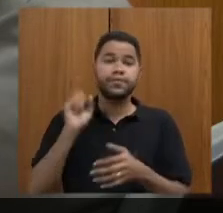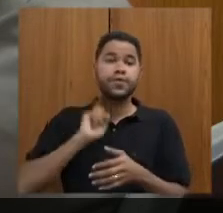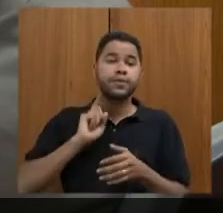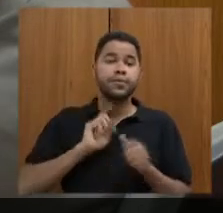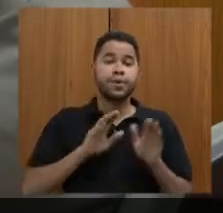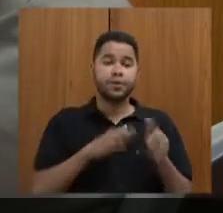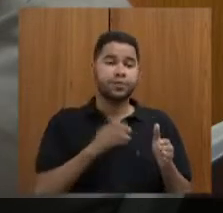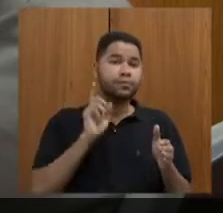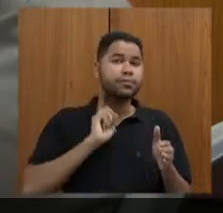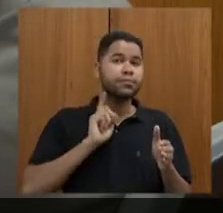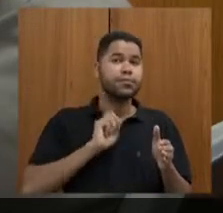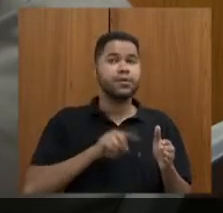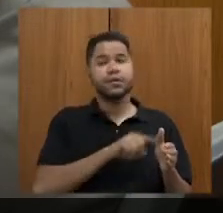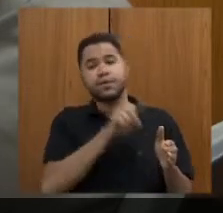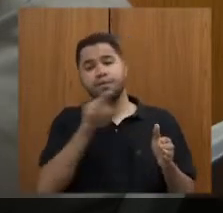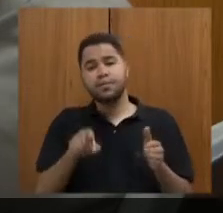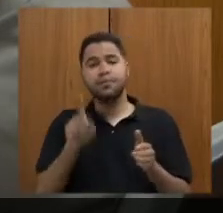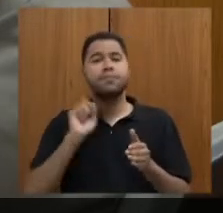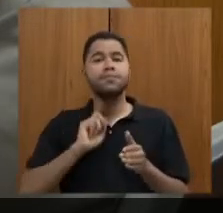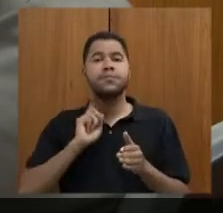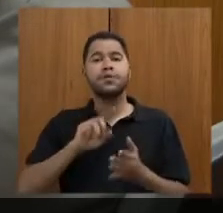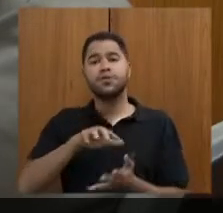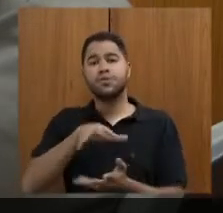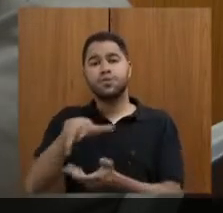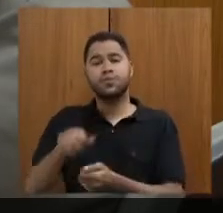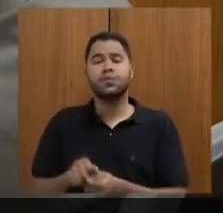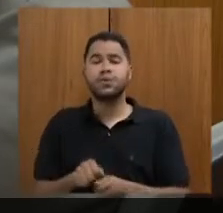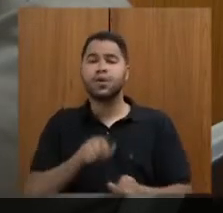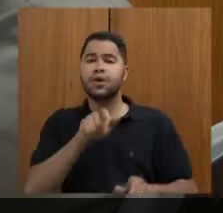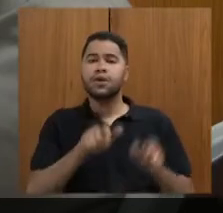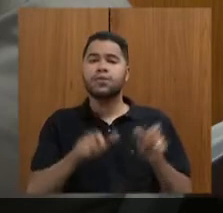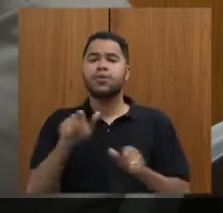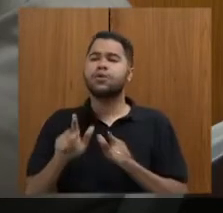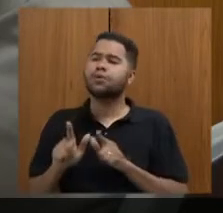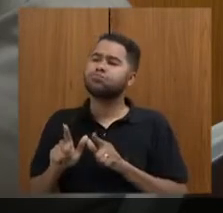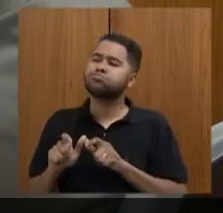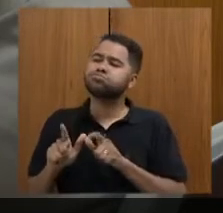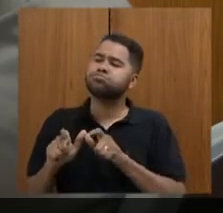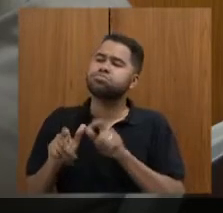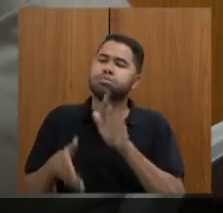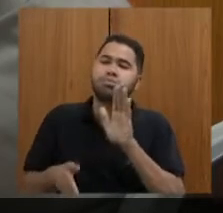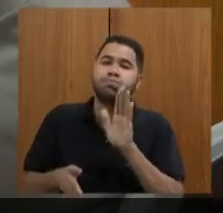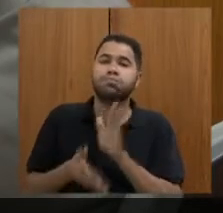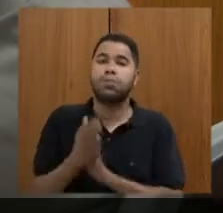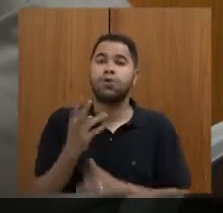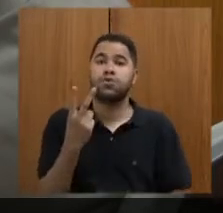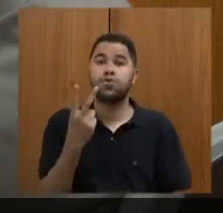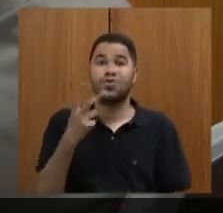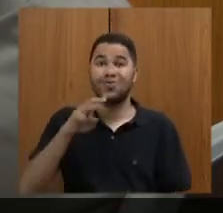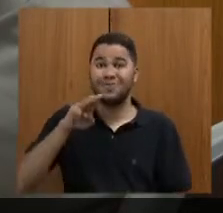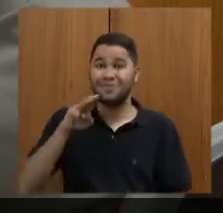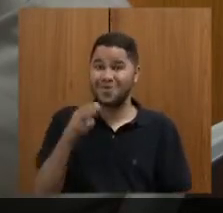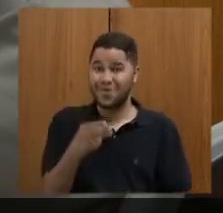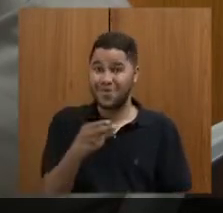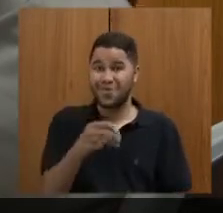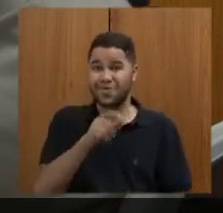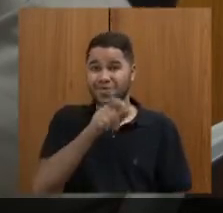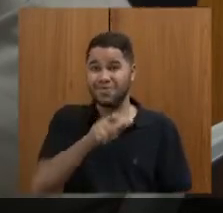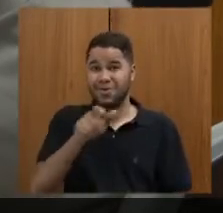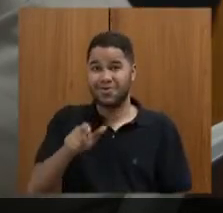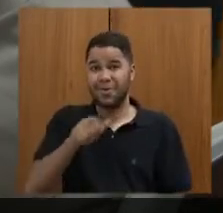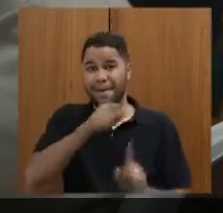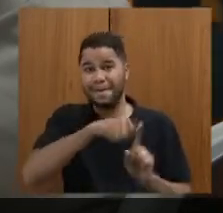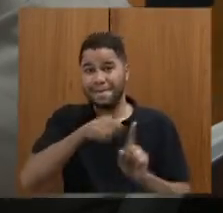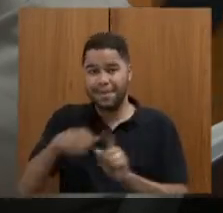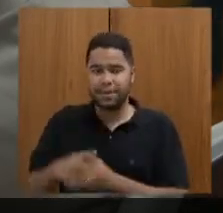o Minas para Mundo, aconteceu o seguinte, as pessoas estão viajando em Minas, 2 milhões de pessoas por mês, dentro de Minas. São Paulo